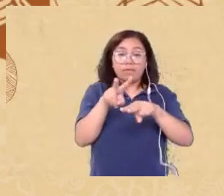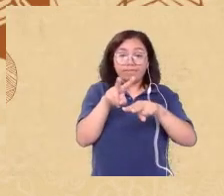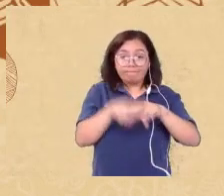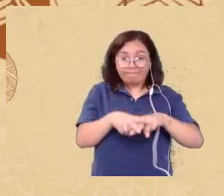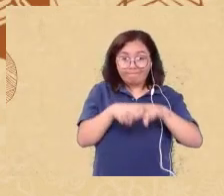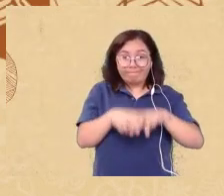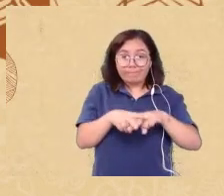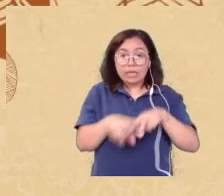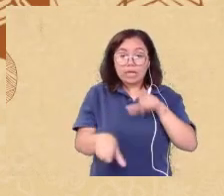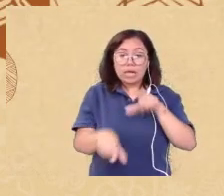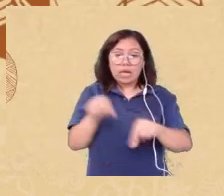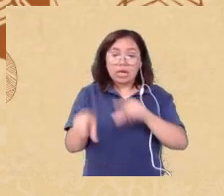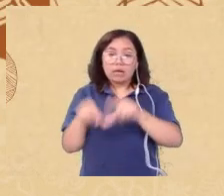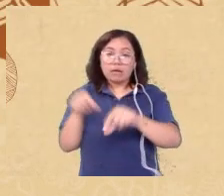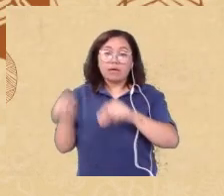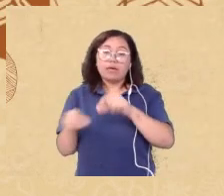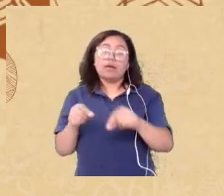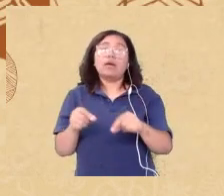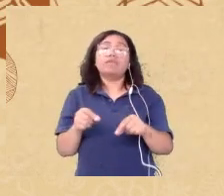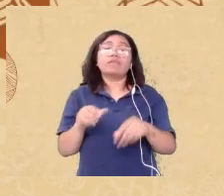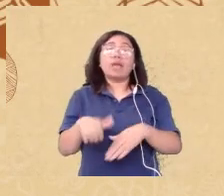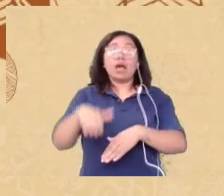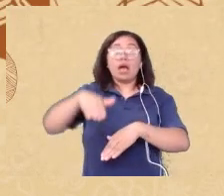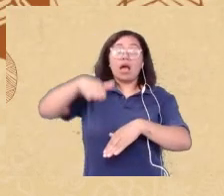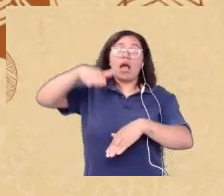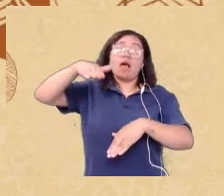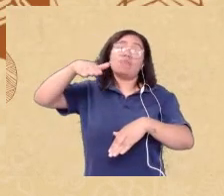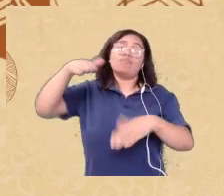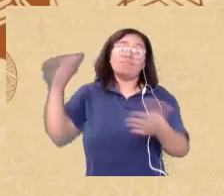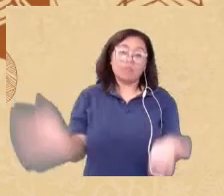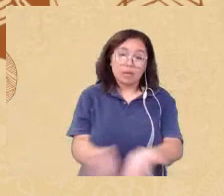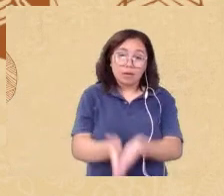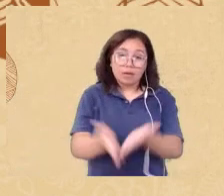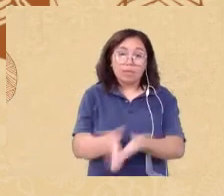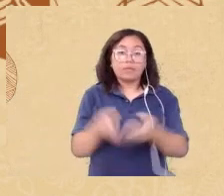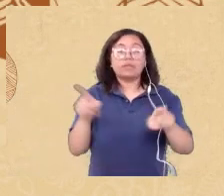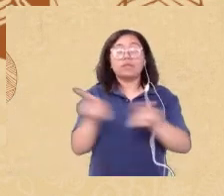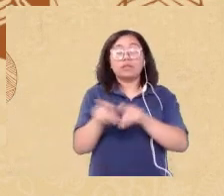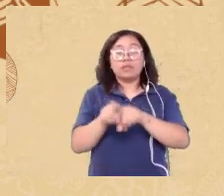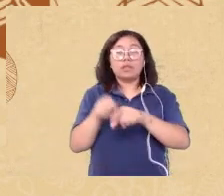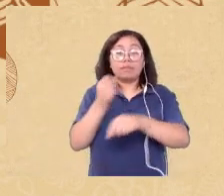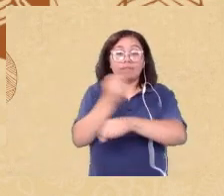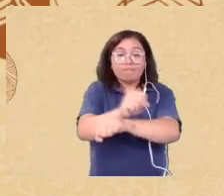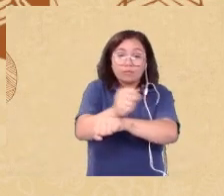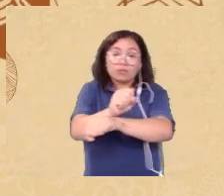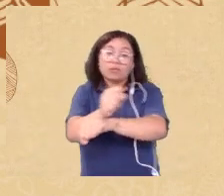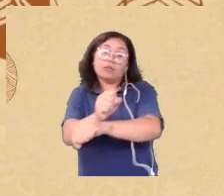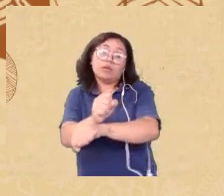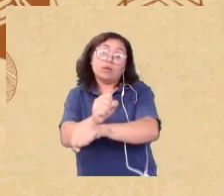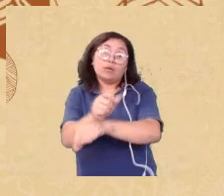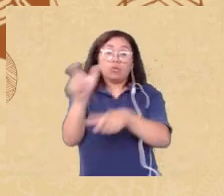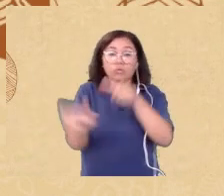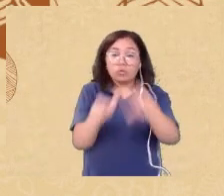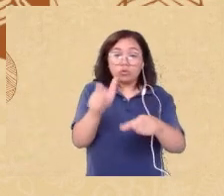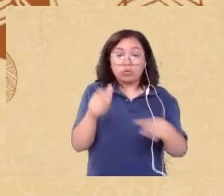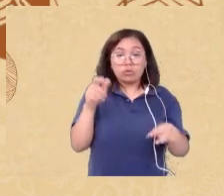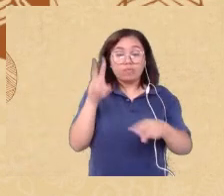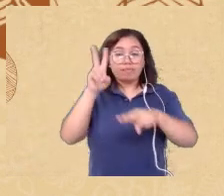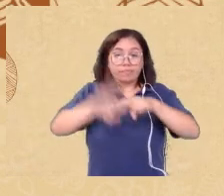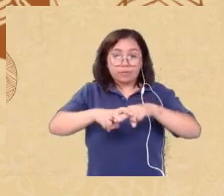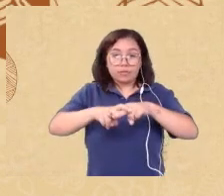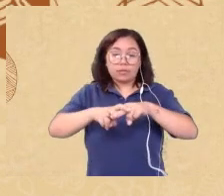a vulnerabilidade ao aprisionamento de pessoas negras pobres jovens usuárias de drogas né